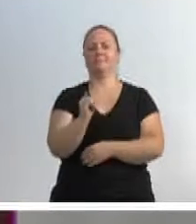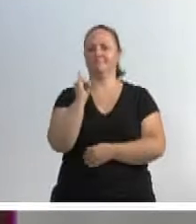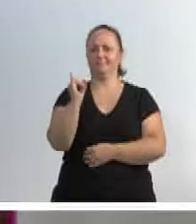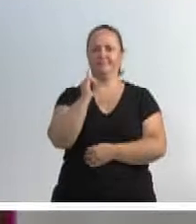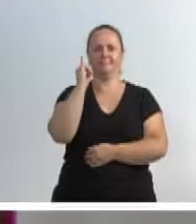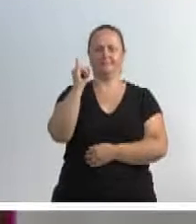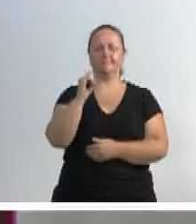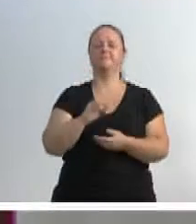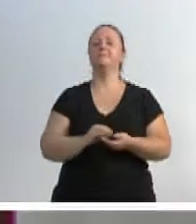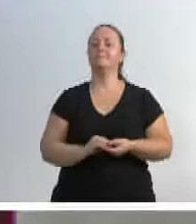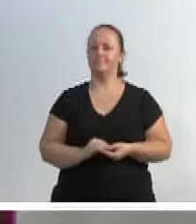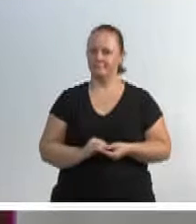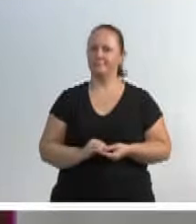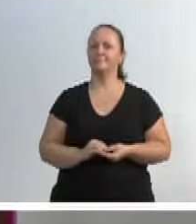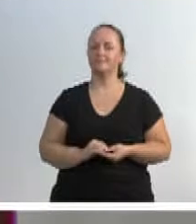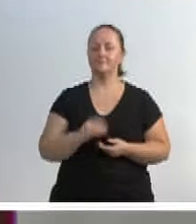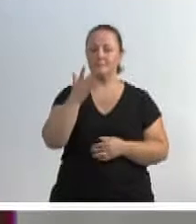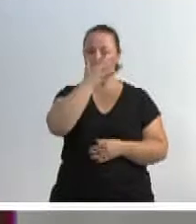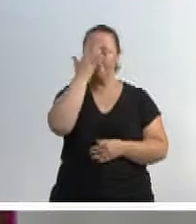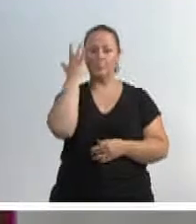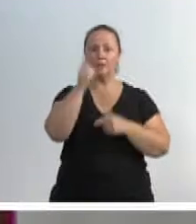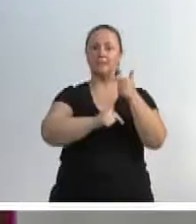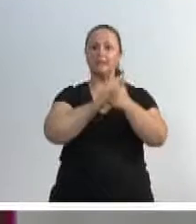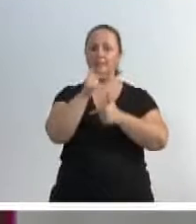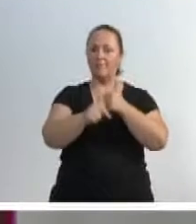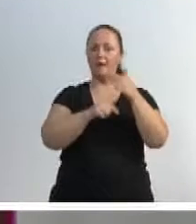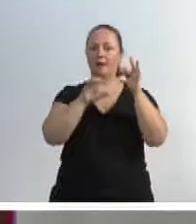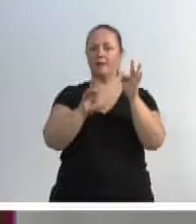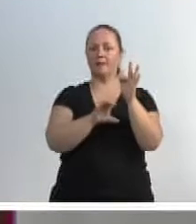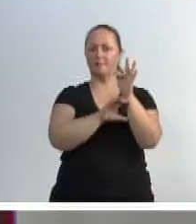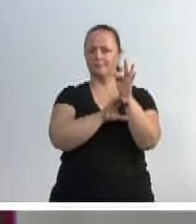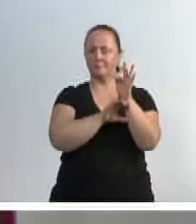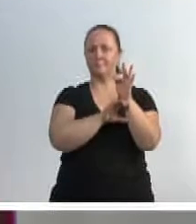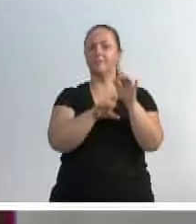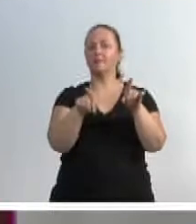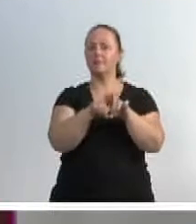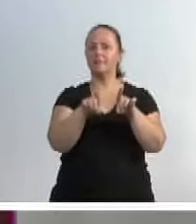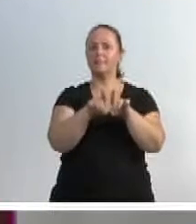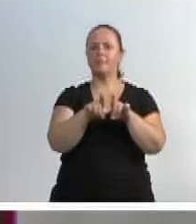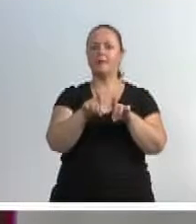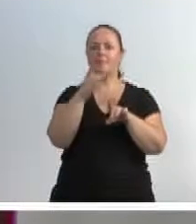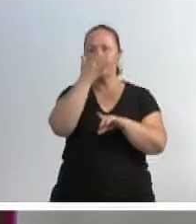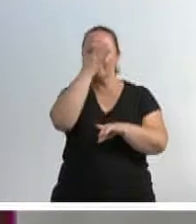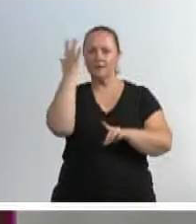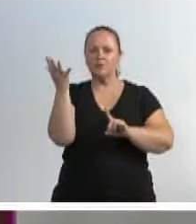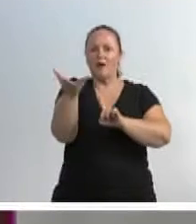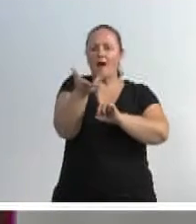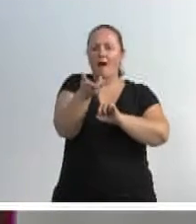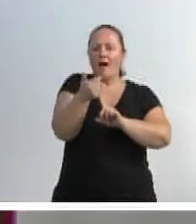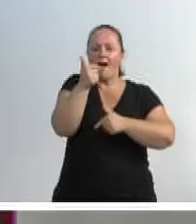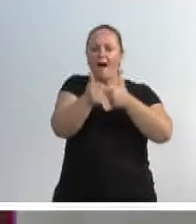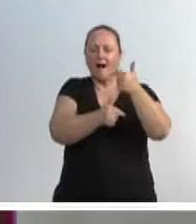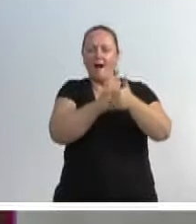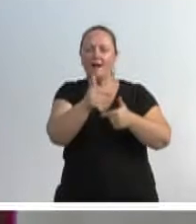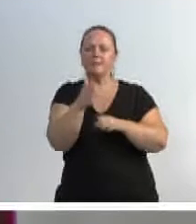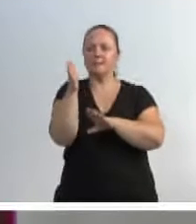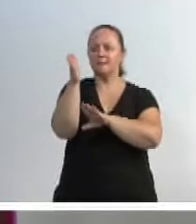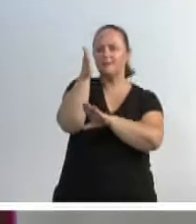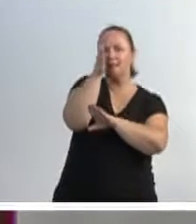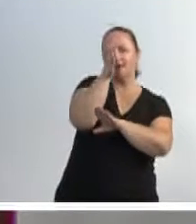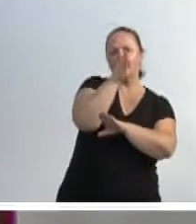aqueles que lá trabalham, mas também aqueles, os nossos artistas, que desempenham por toda a cidade